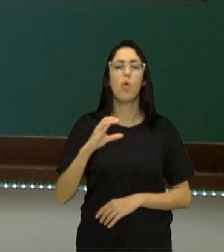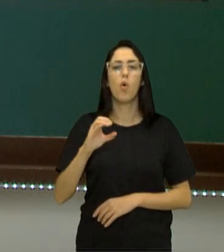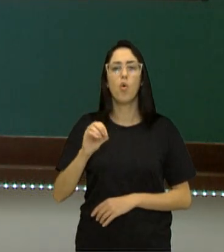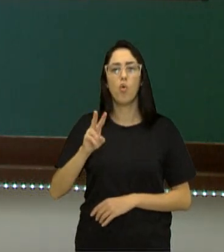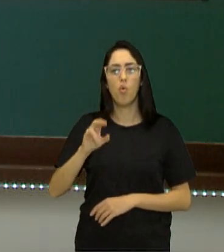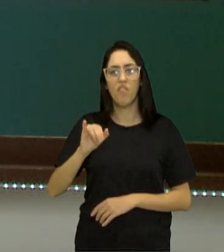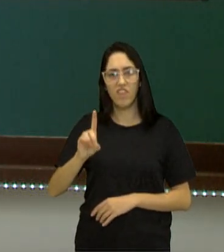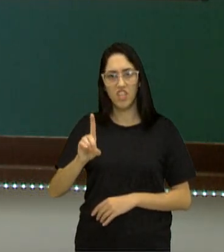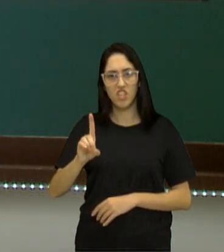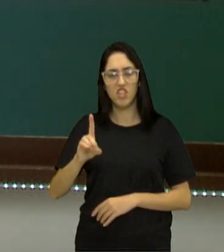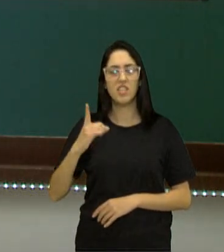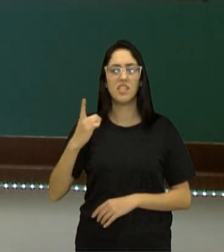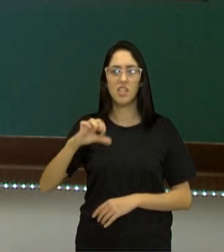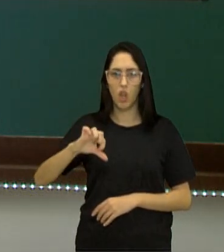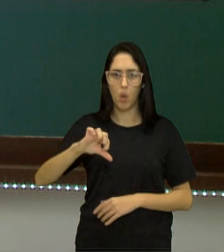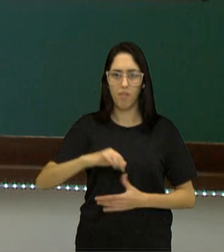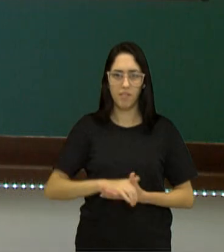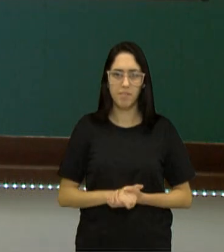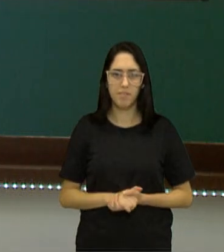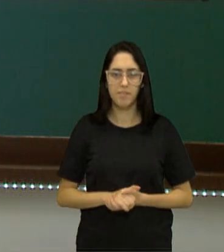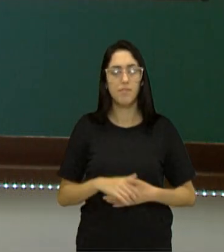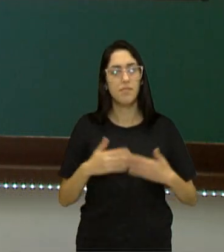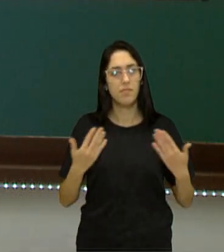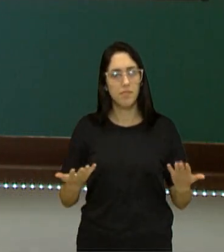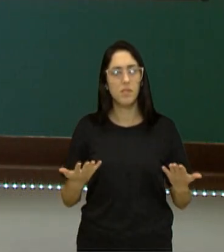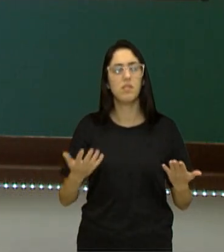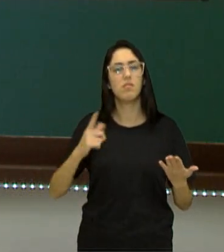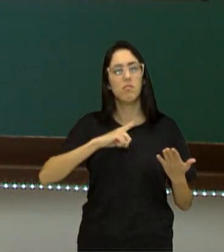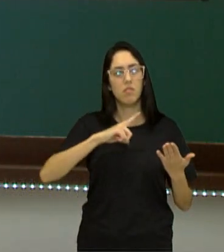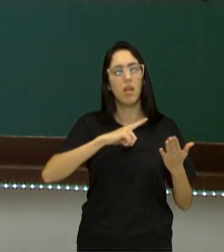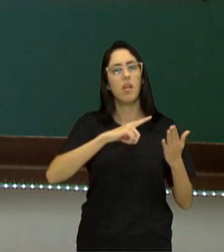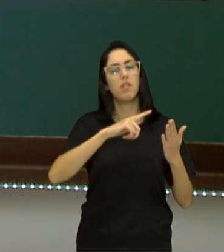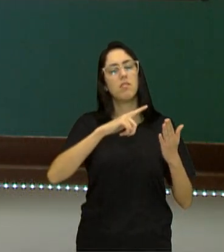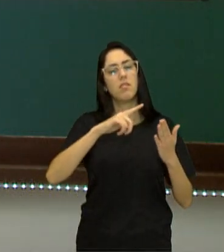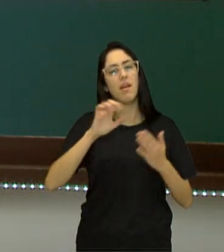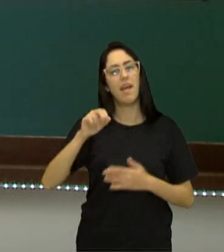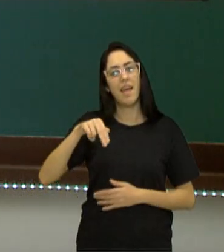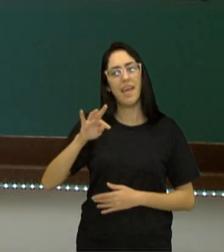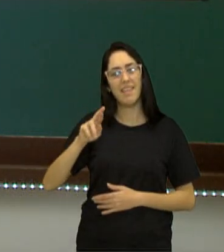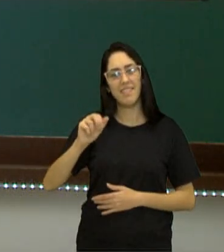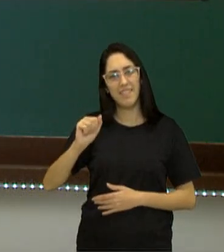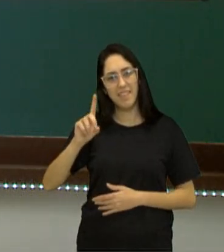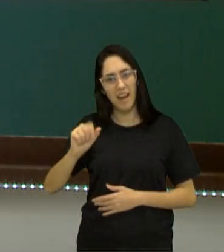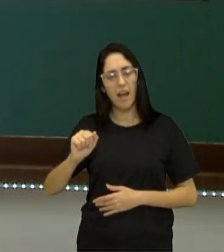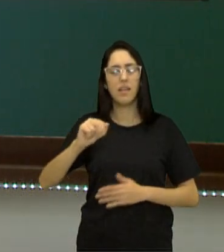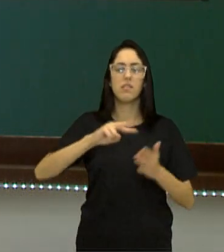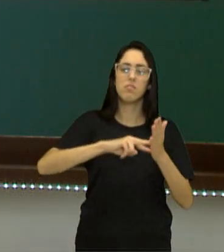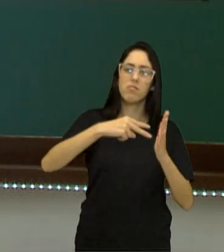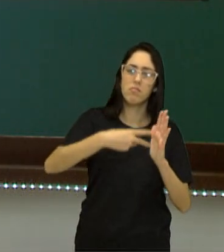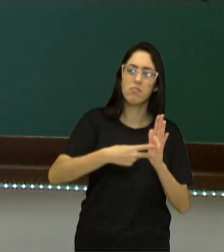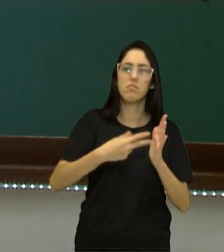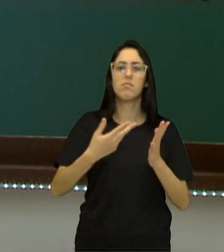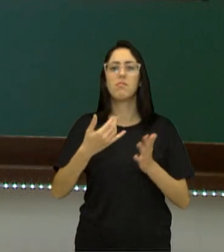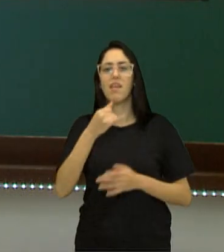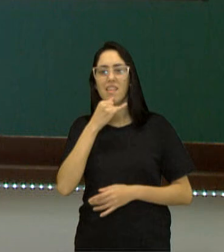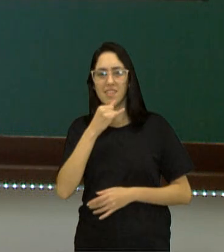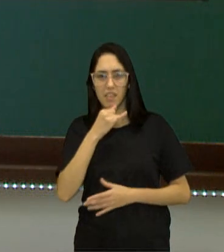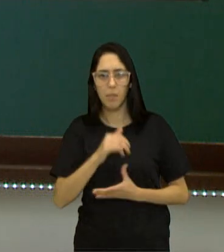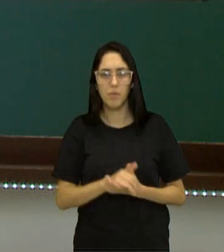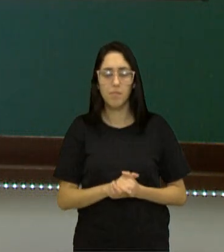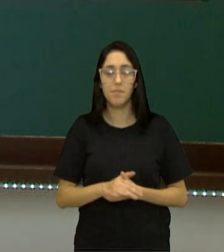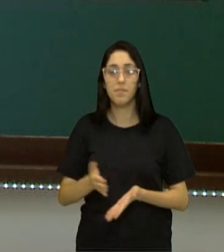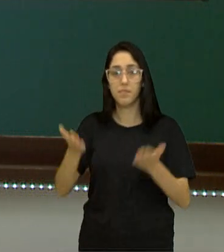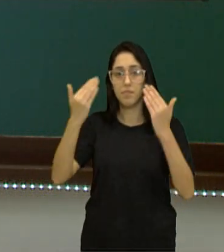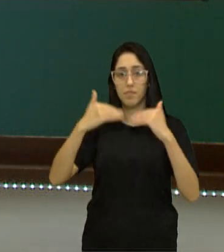-19. Então, entrada, definição e o exemplo no uso. Aqui embaixo vem a